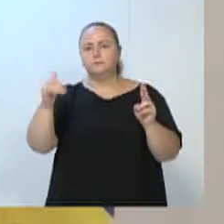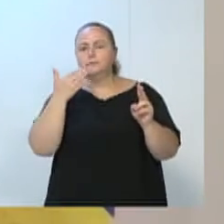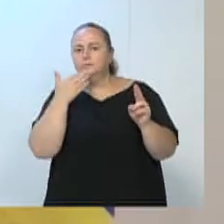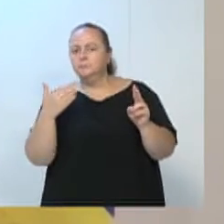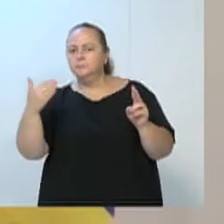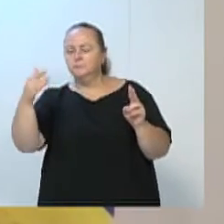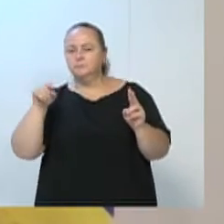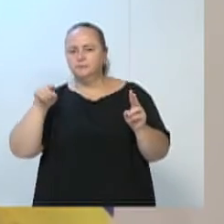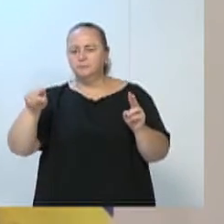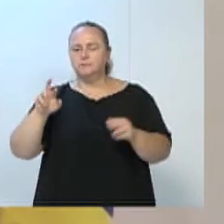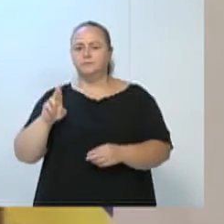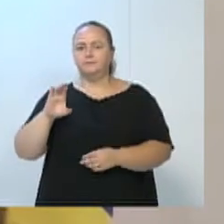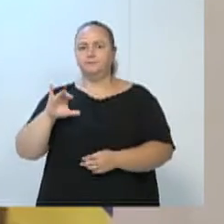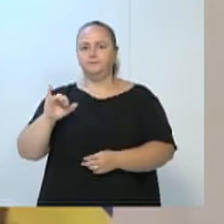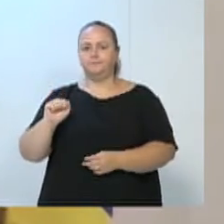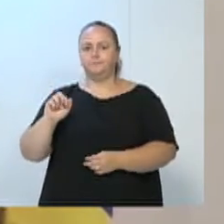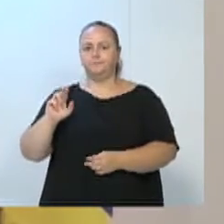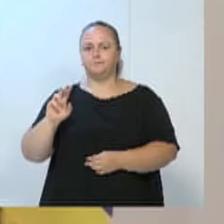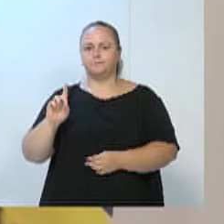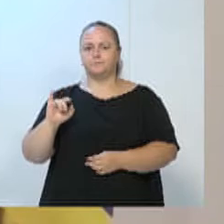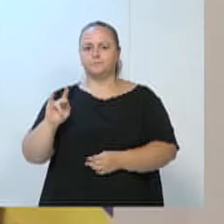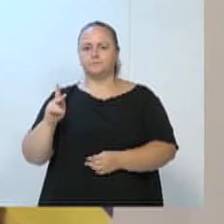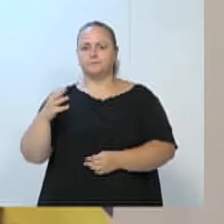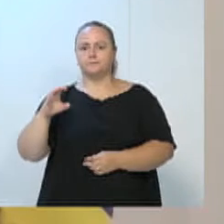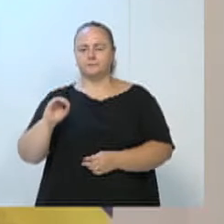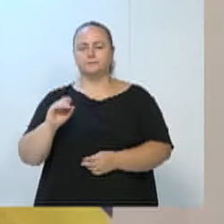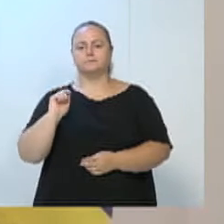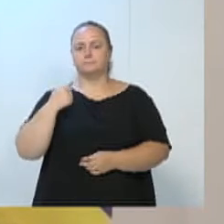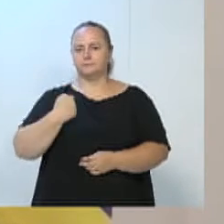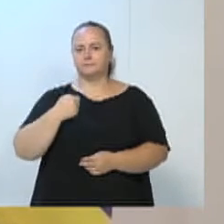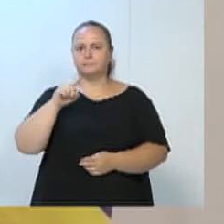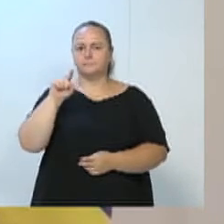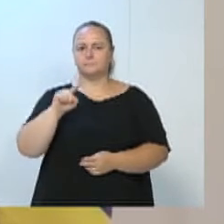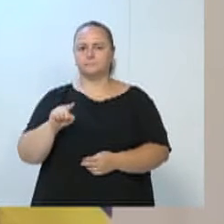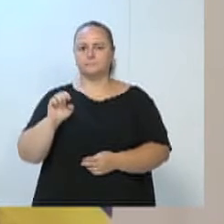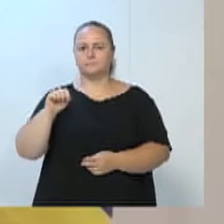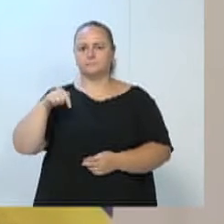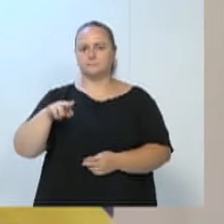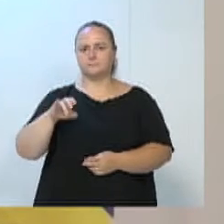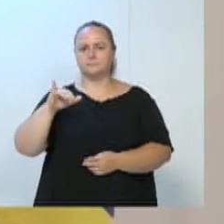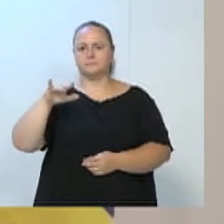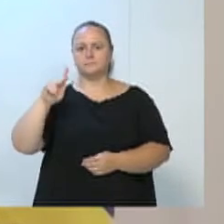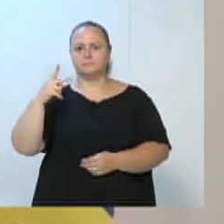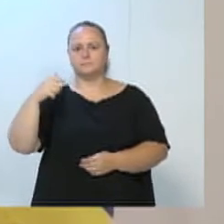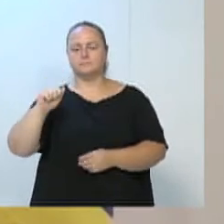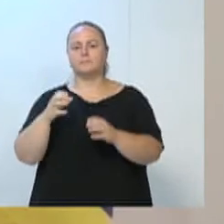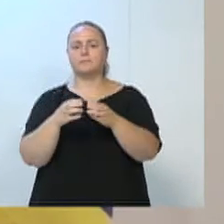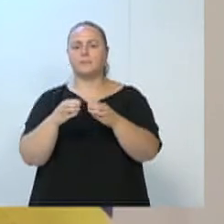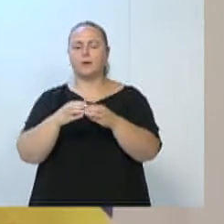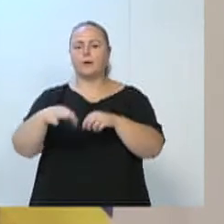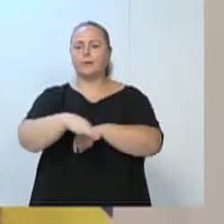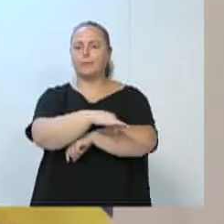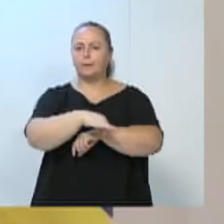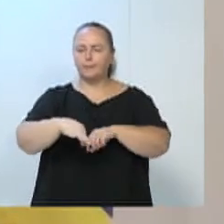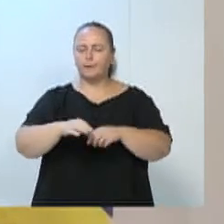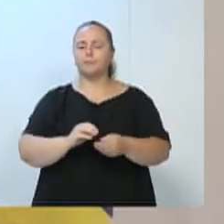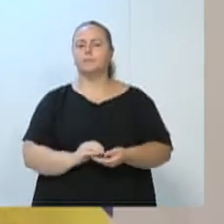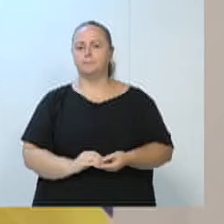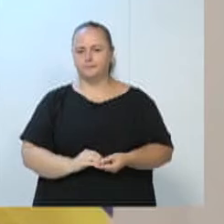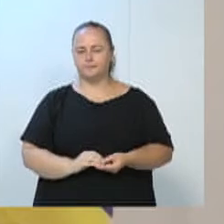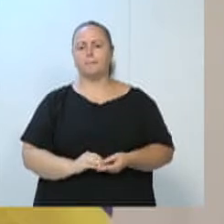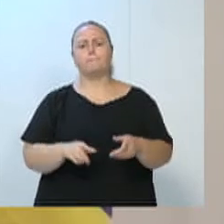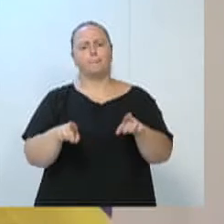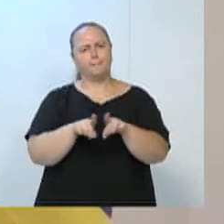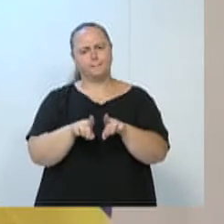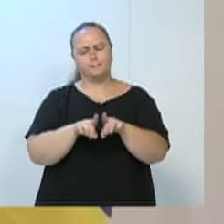Ricardinho, ao fiscal Zequinha e toda a equipe de engenharia. E quando eu faço, faço em nome do secretário, mas faço em nome do